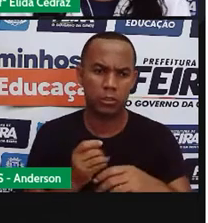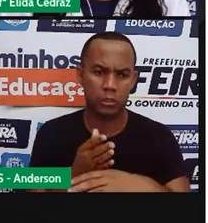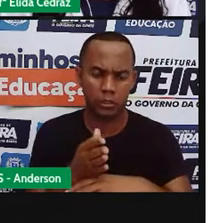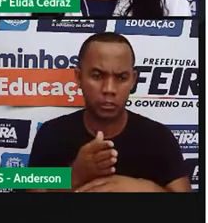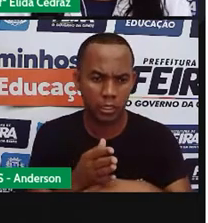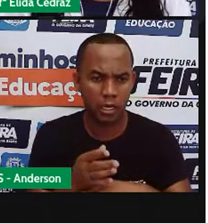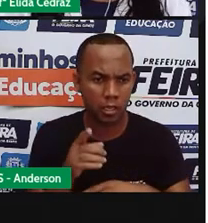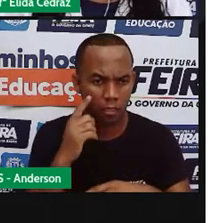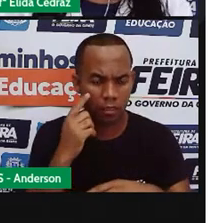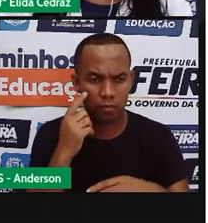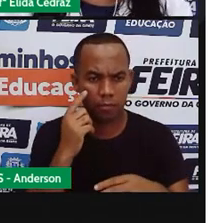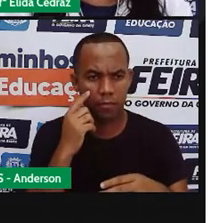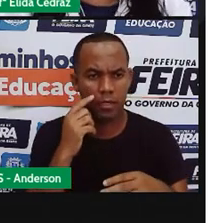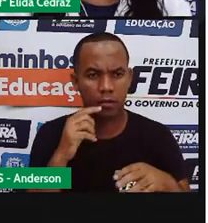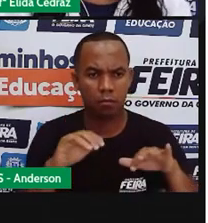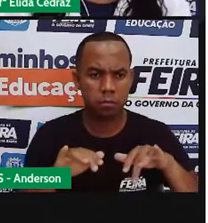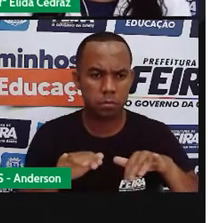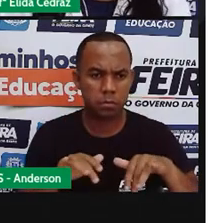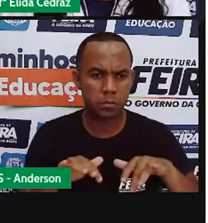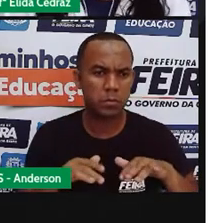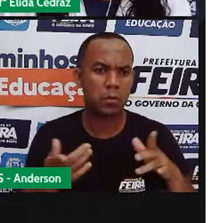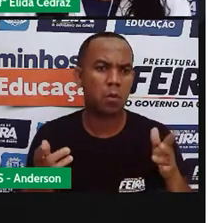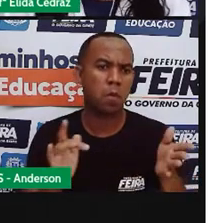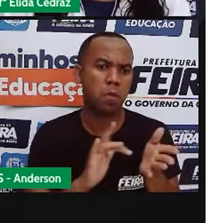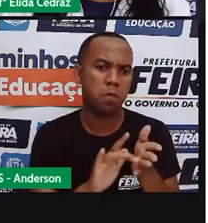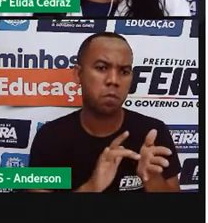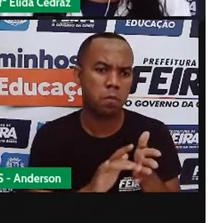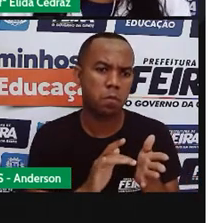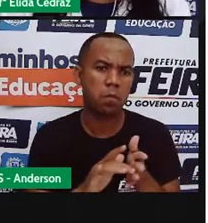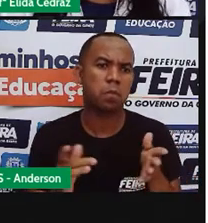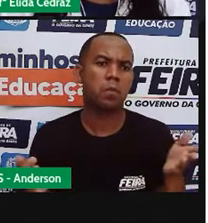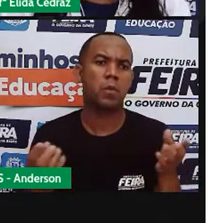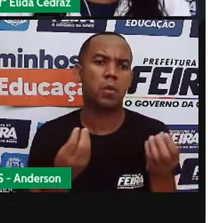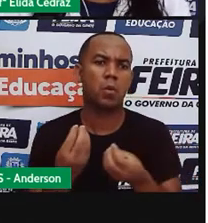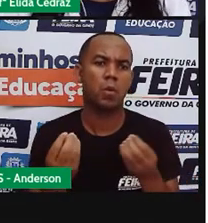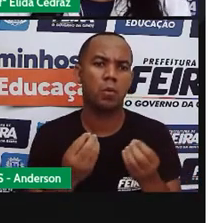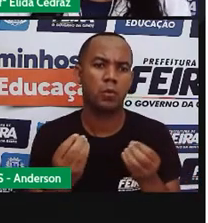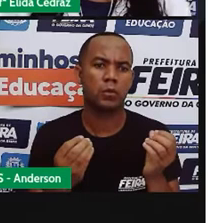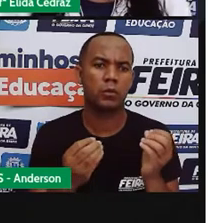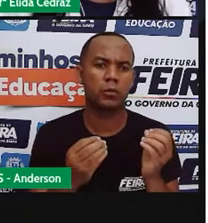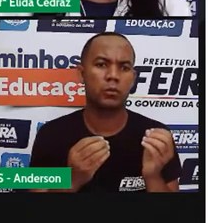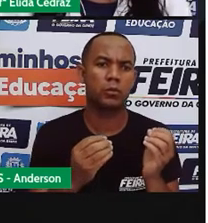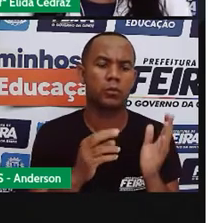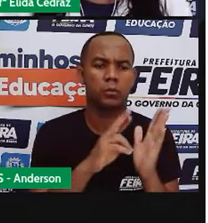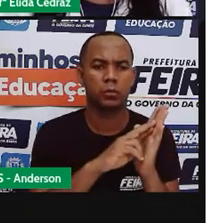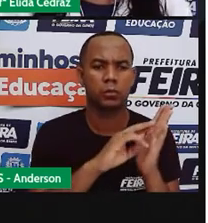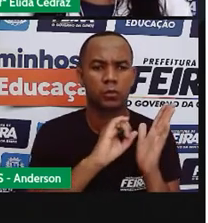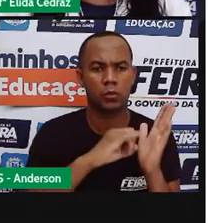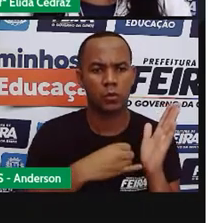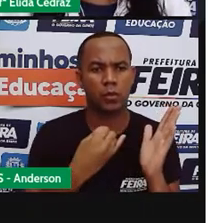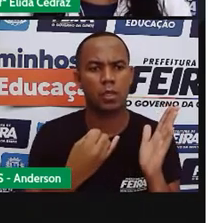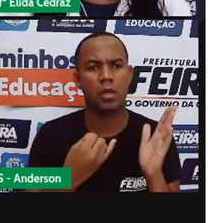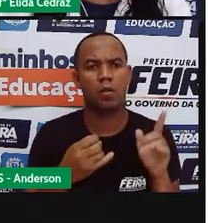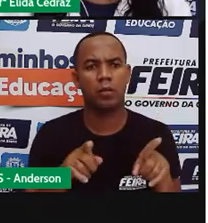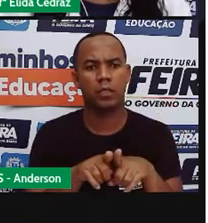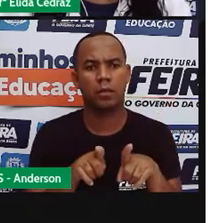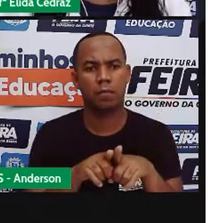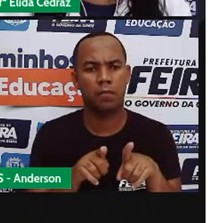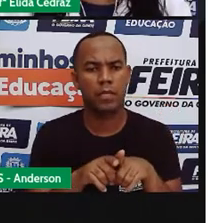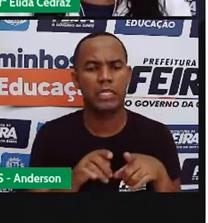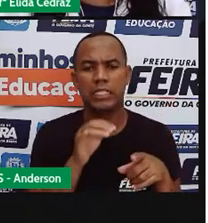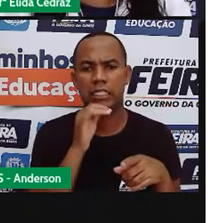As pessoas podem baixar aplicativos de jornal online. Os eventos ao vivo podem ser